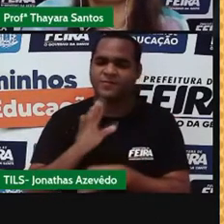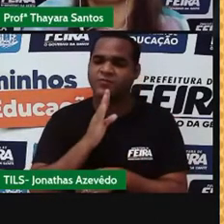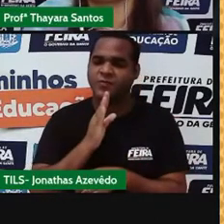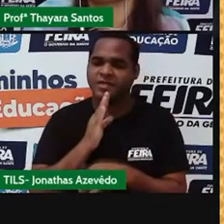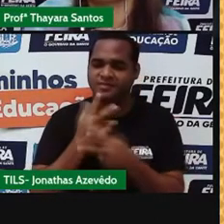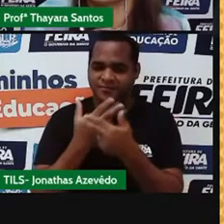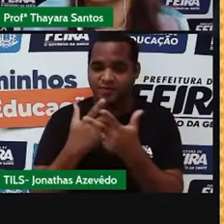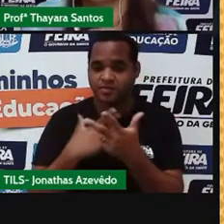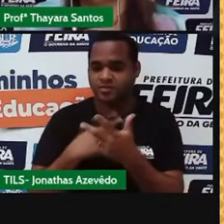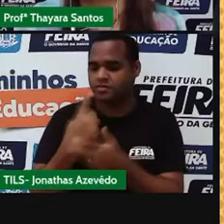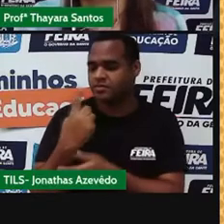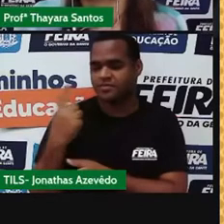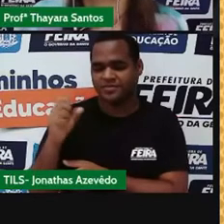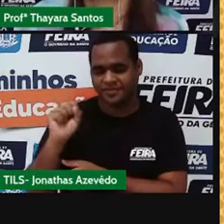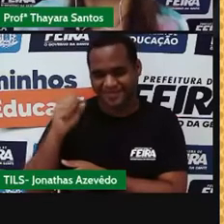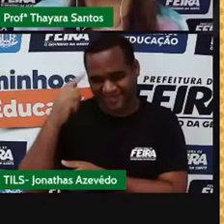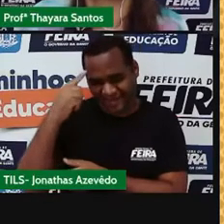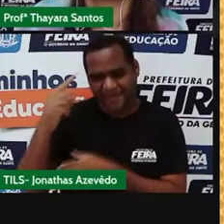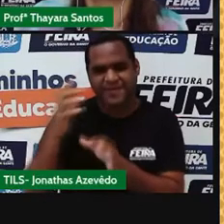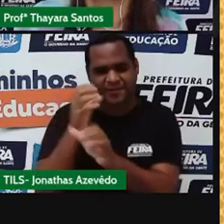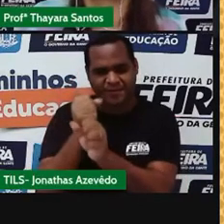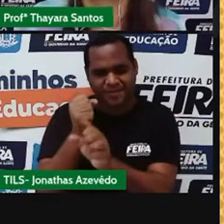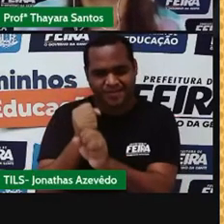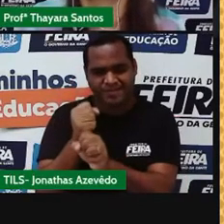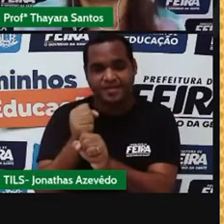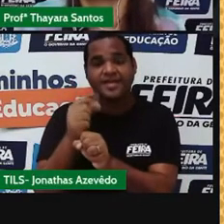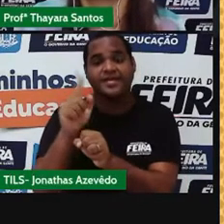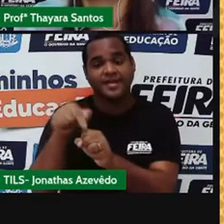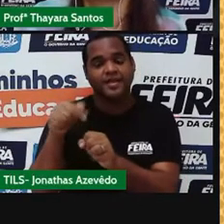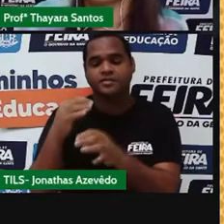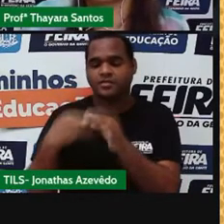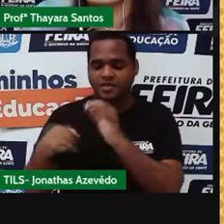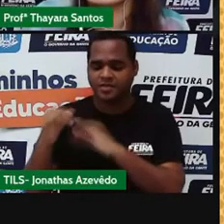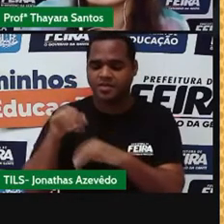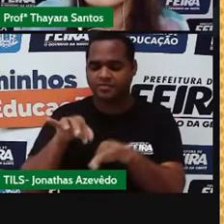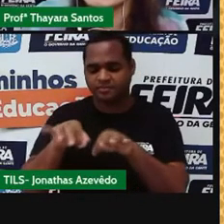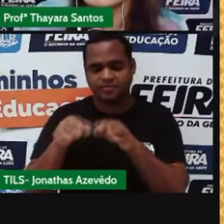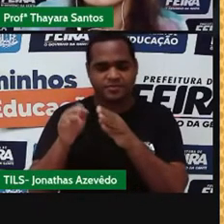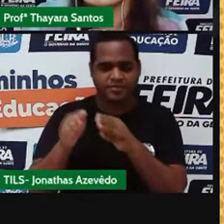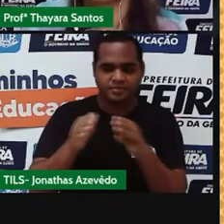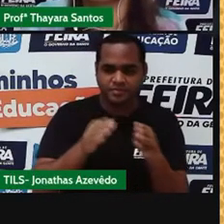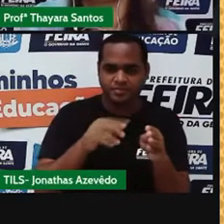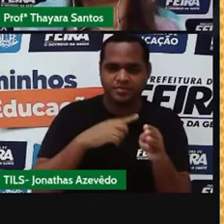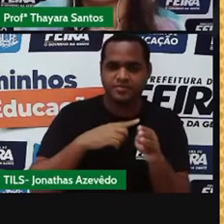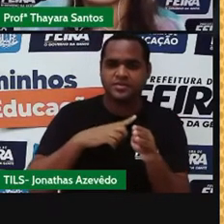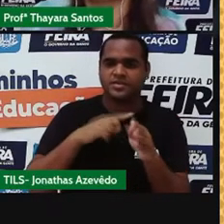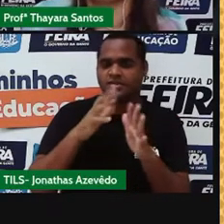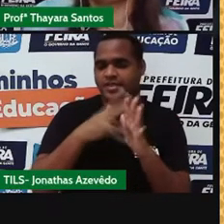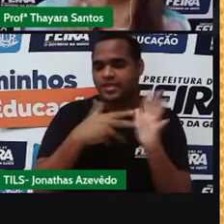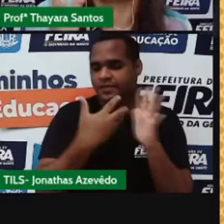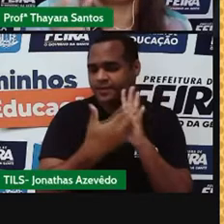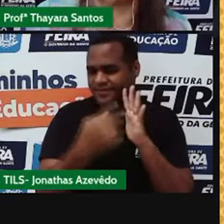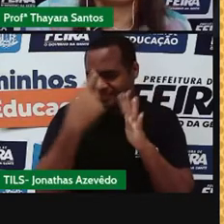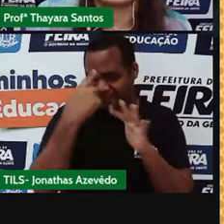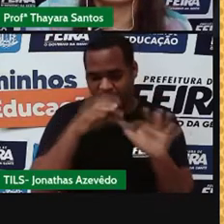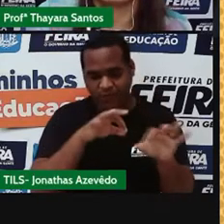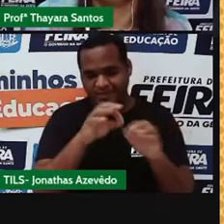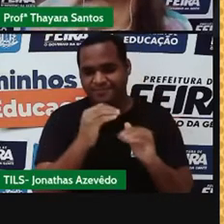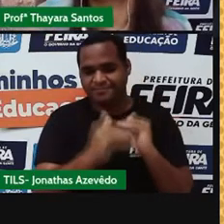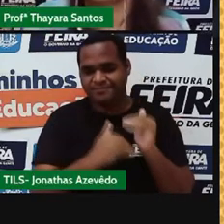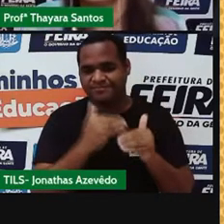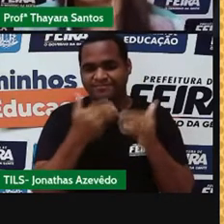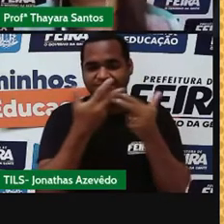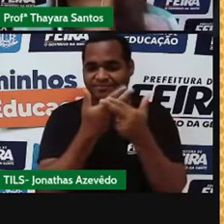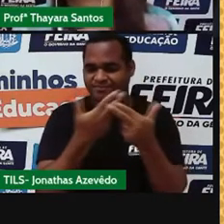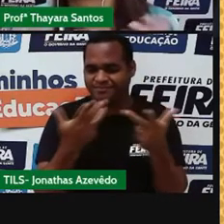total são 118, e esses elementos químicos eles vão estar organizados nessa tabela periódica em ordem crescente